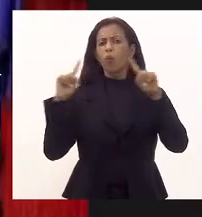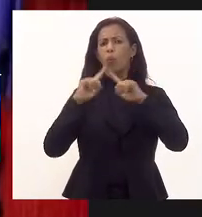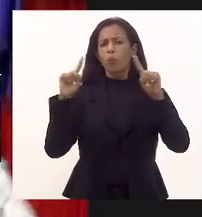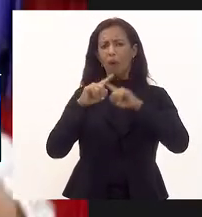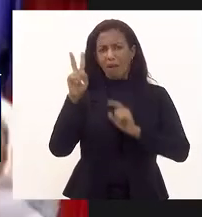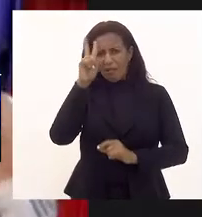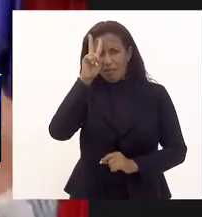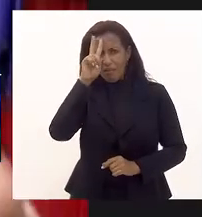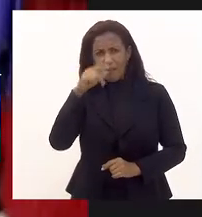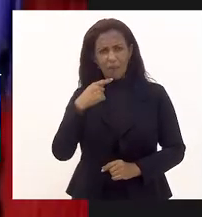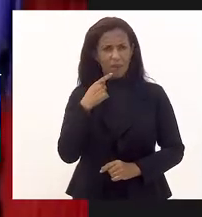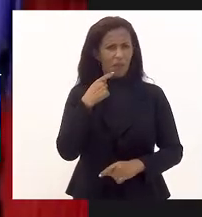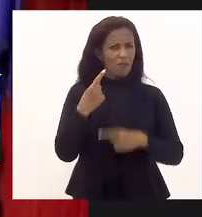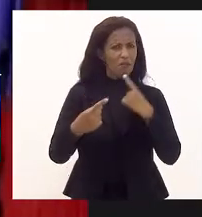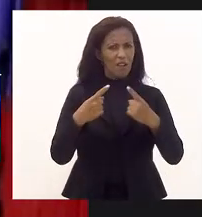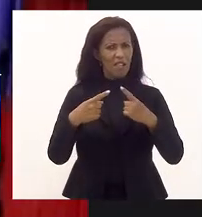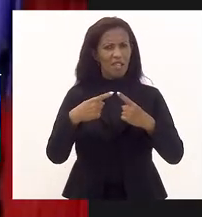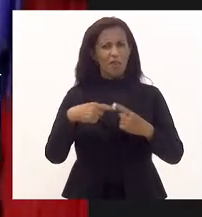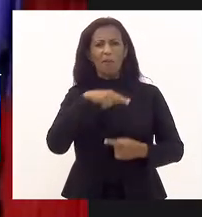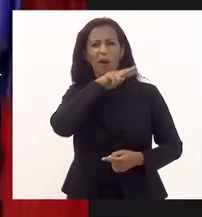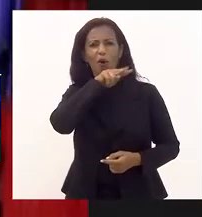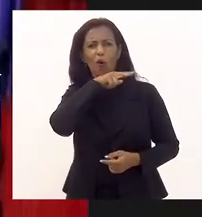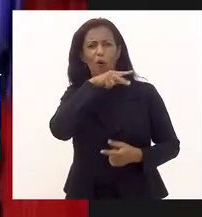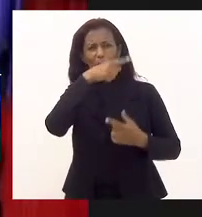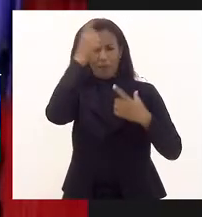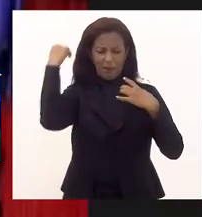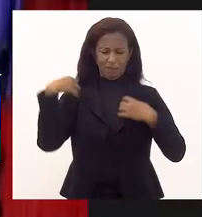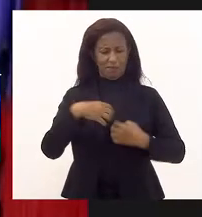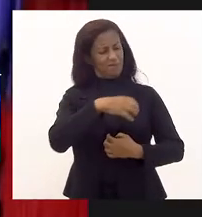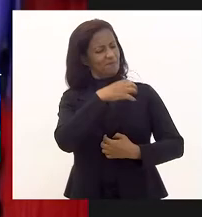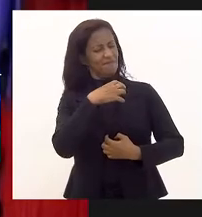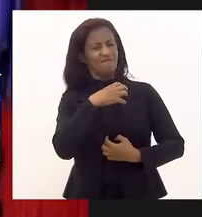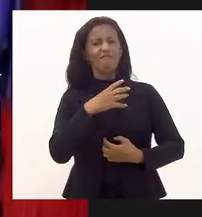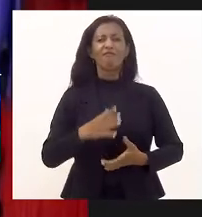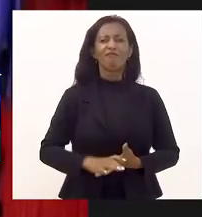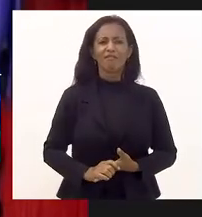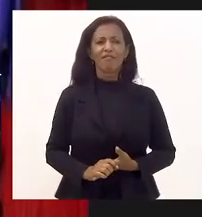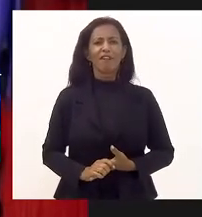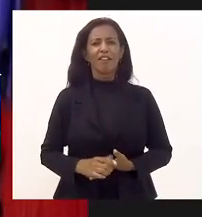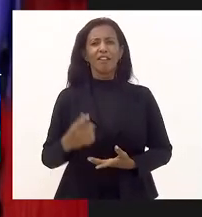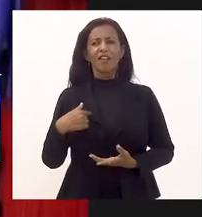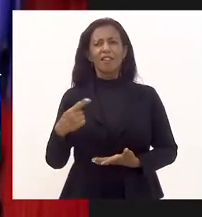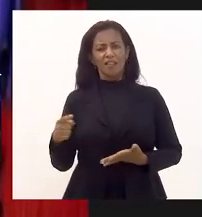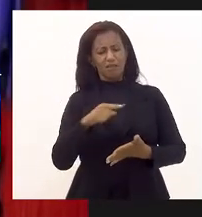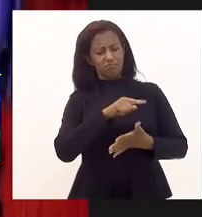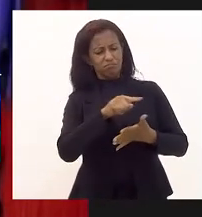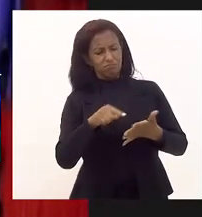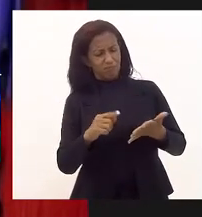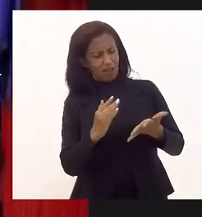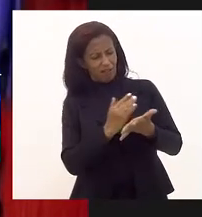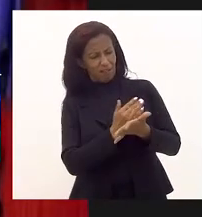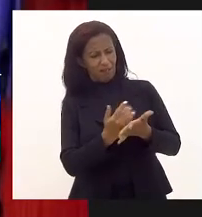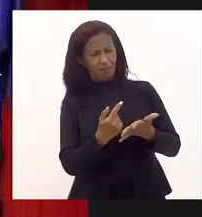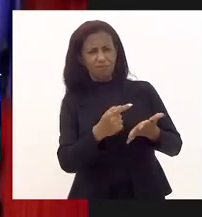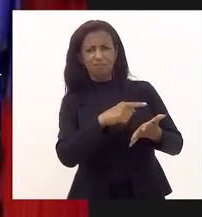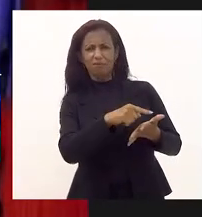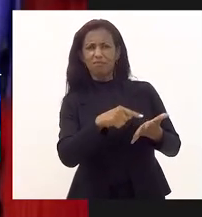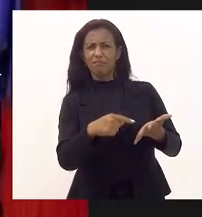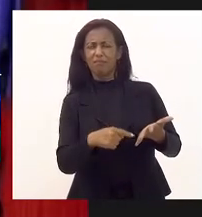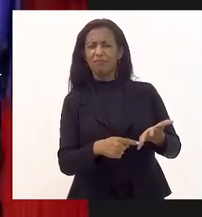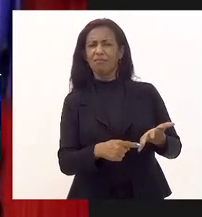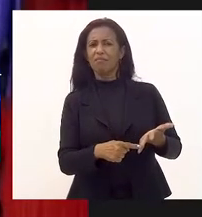denúncia que eu fiz, inclusive levei uma cobra para o plenário, e esses contrapontos, a maioria deles se referia